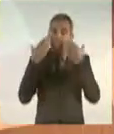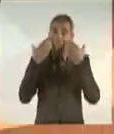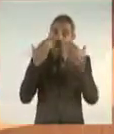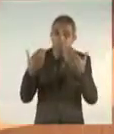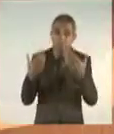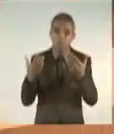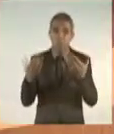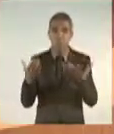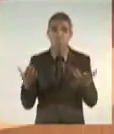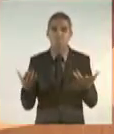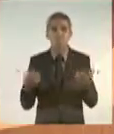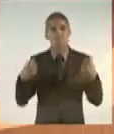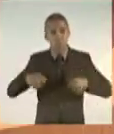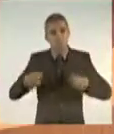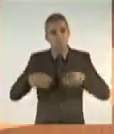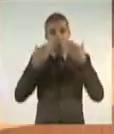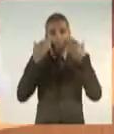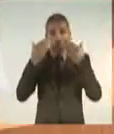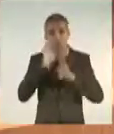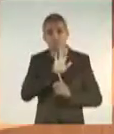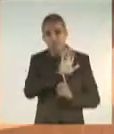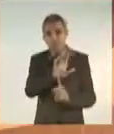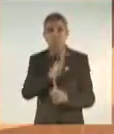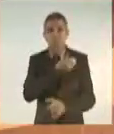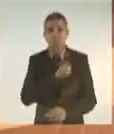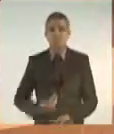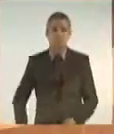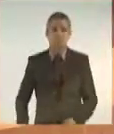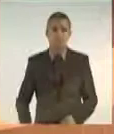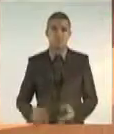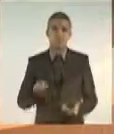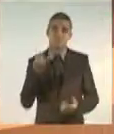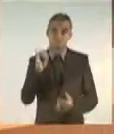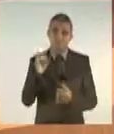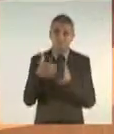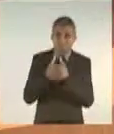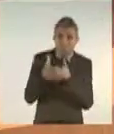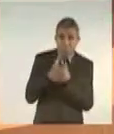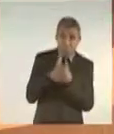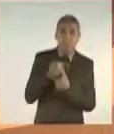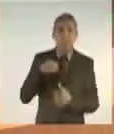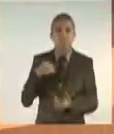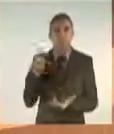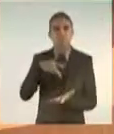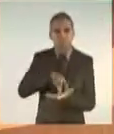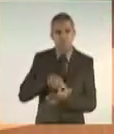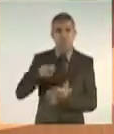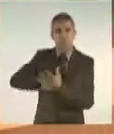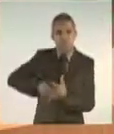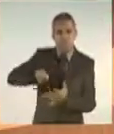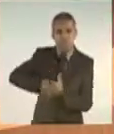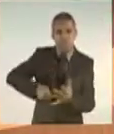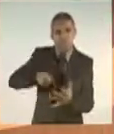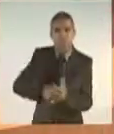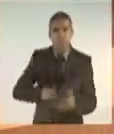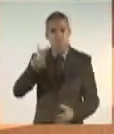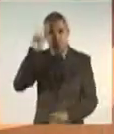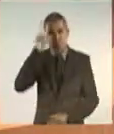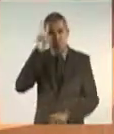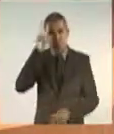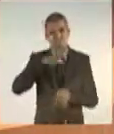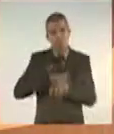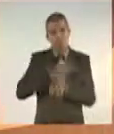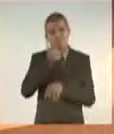transparência? Então, que seja um governo transparente. Enquanto não for transparente, eu vou estar aqui nessa tribuna cobrando. Mas, segunda-feira, gente trata melhor